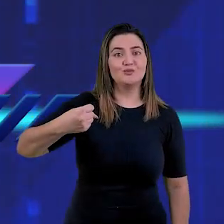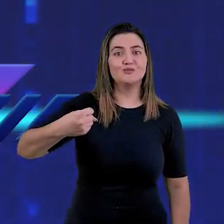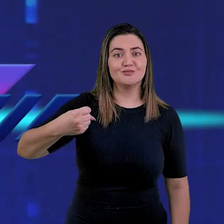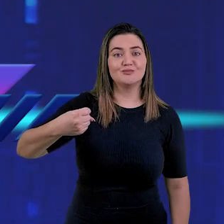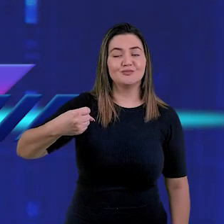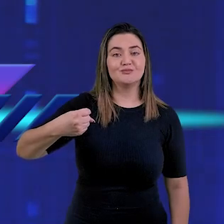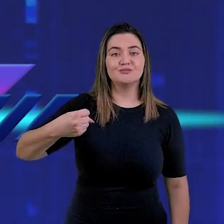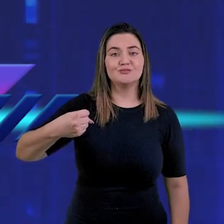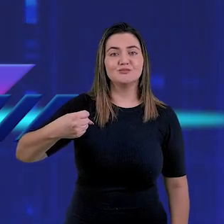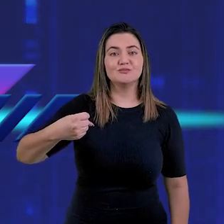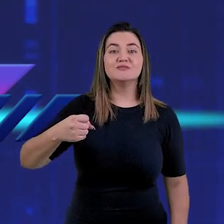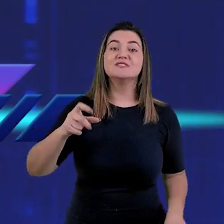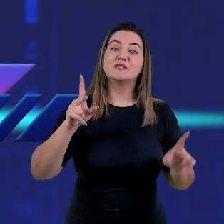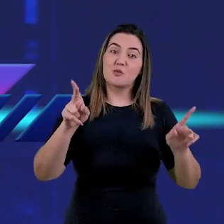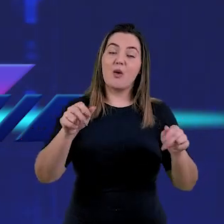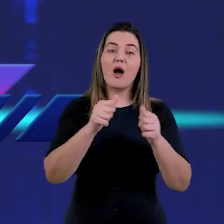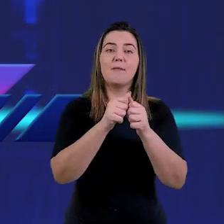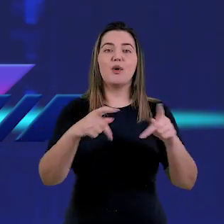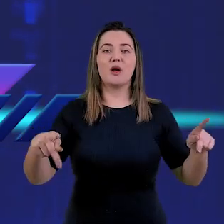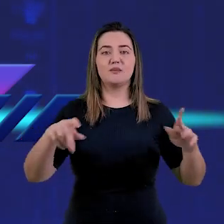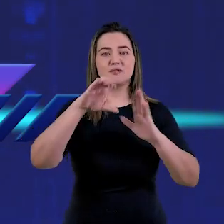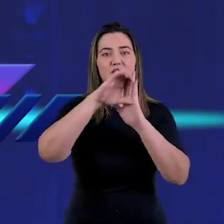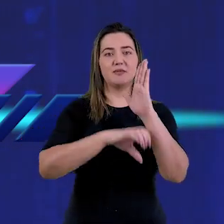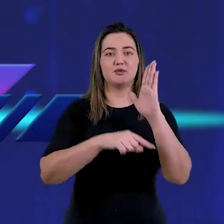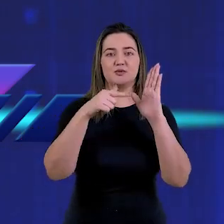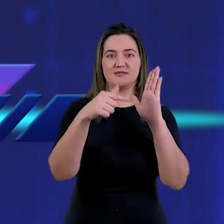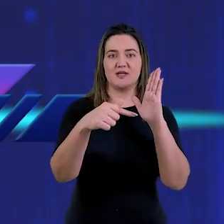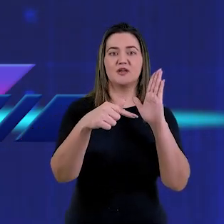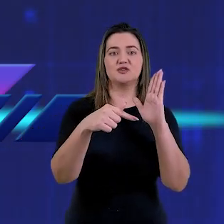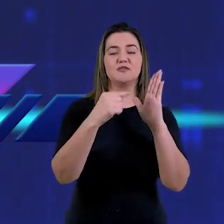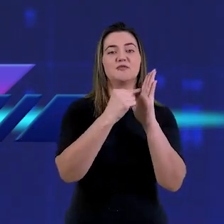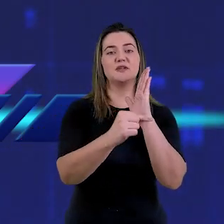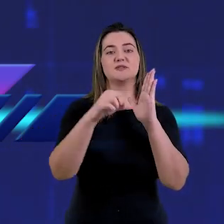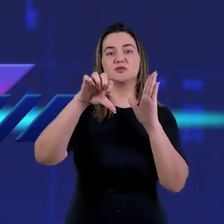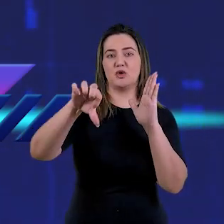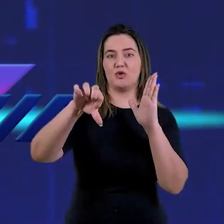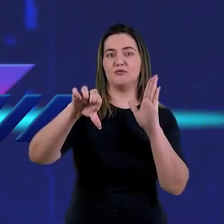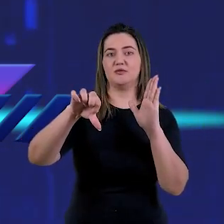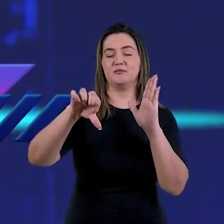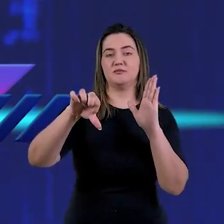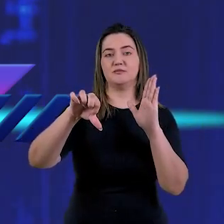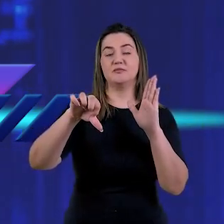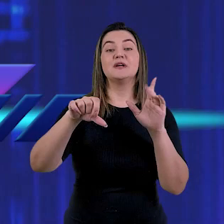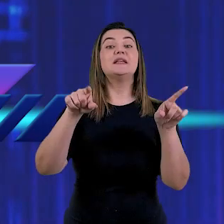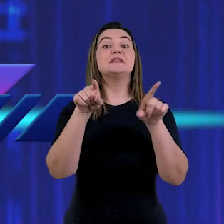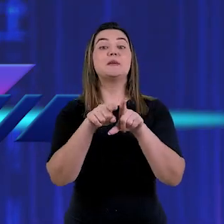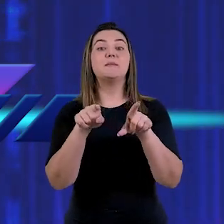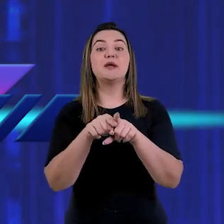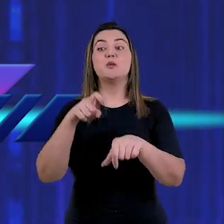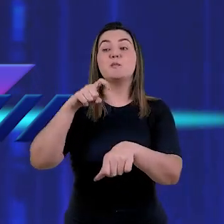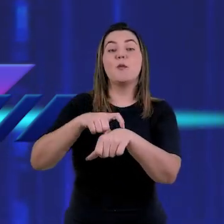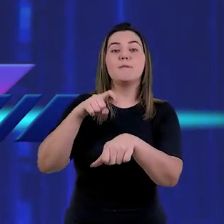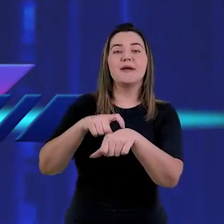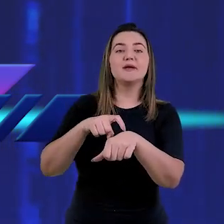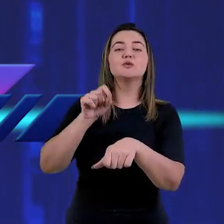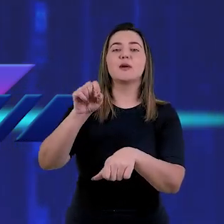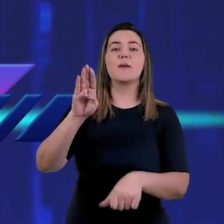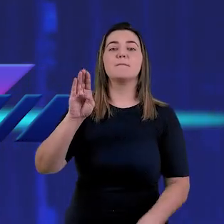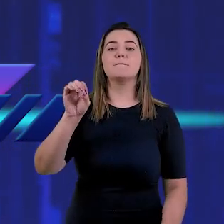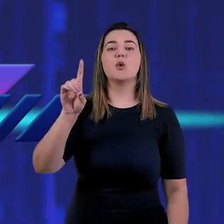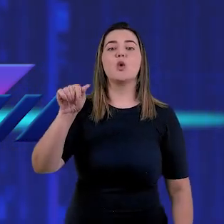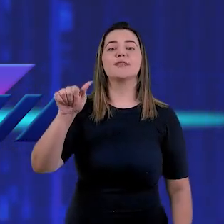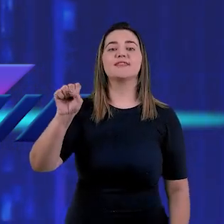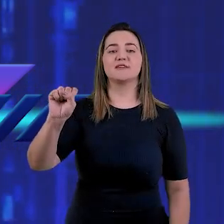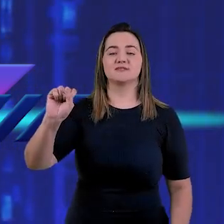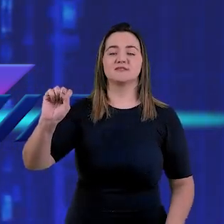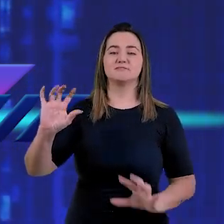vestiduras brancas, conforme está em Apocalipse, no capítulo 7, o versículo 9. E nas bodas do cordeiro,